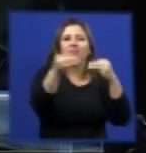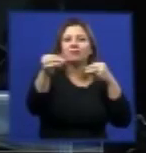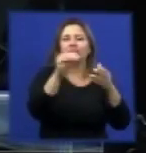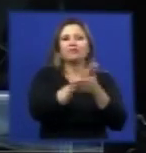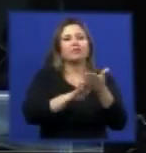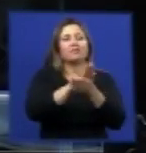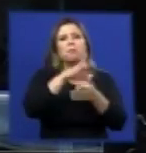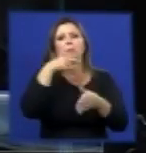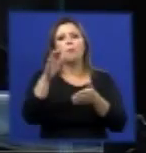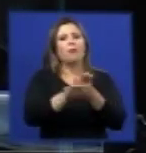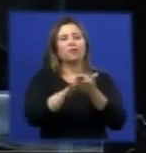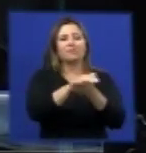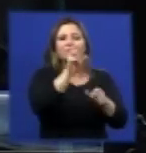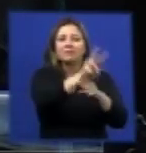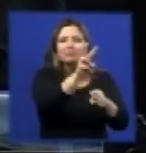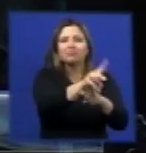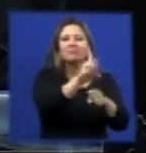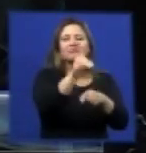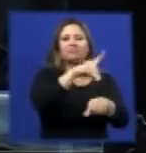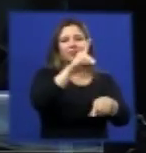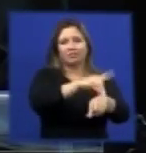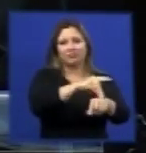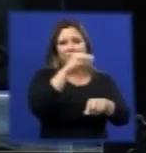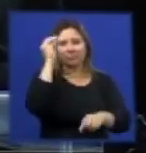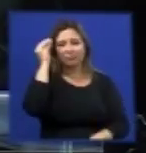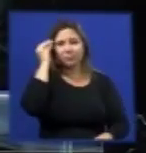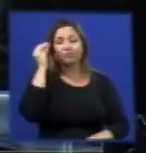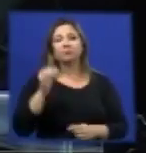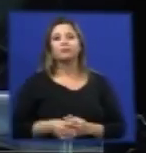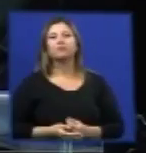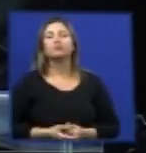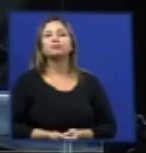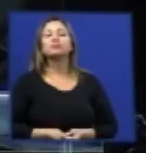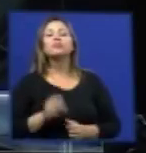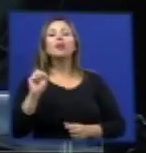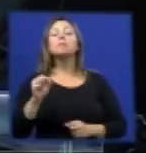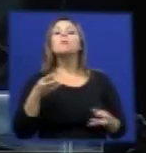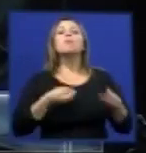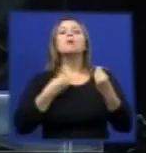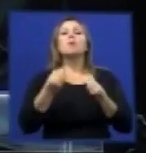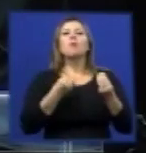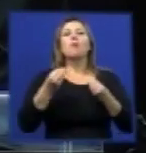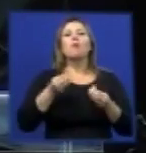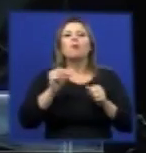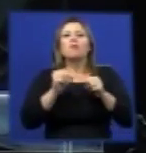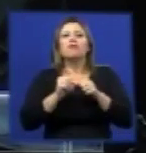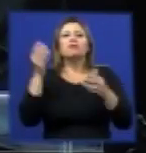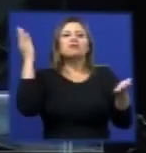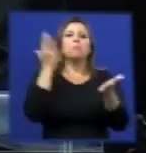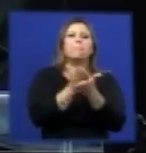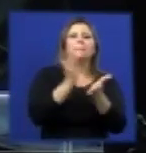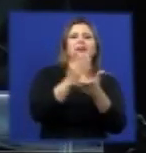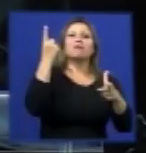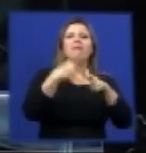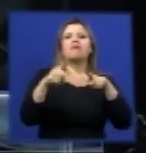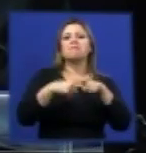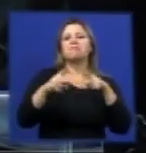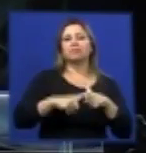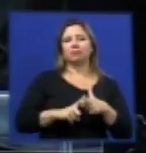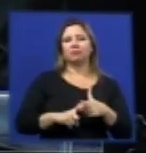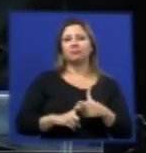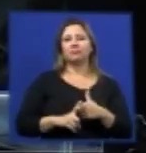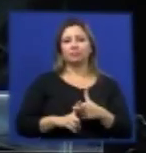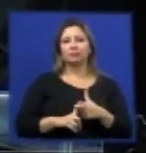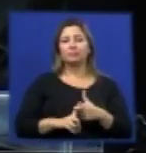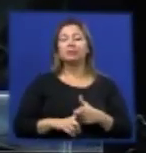necessita basicamente ações integradas uma única ação não resolveria o problema porque nós teríamos uma